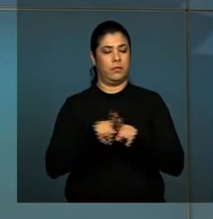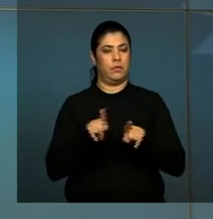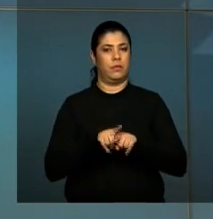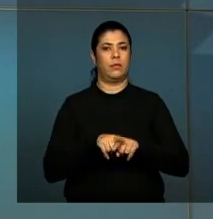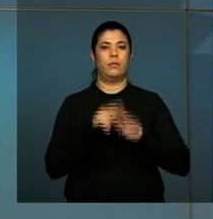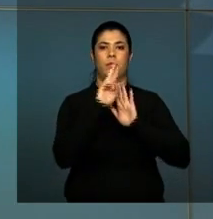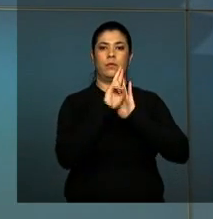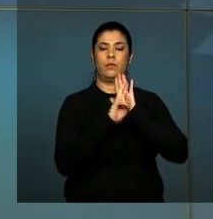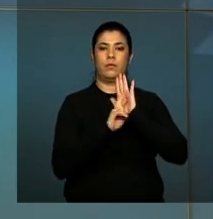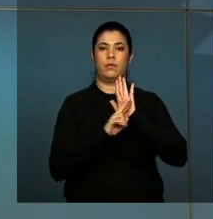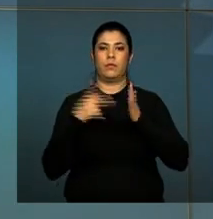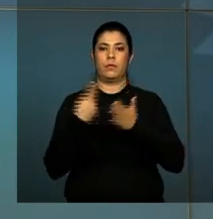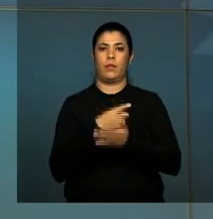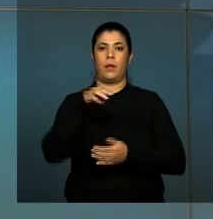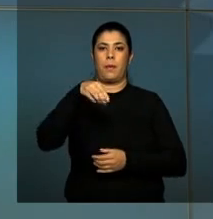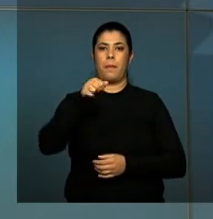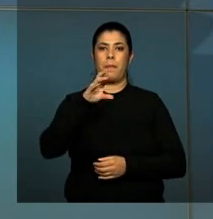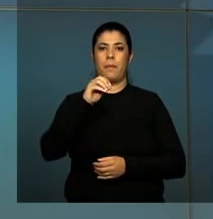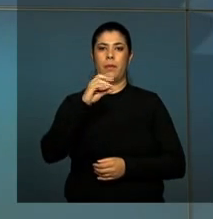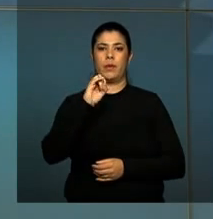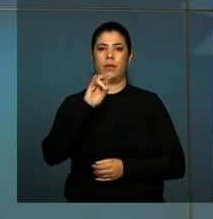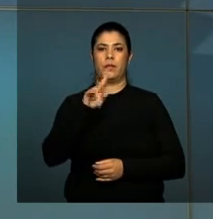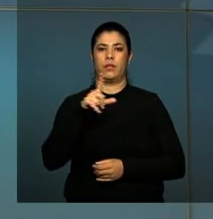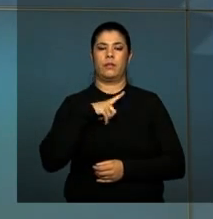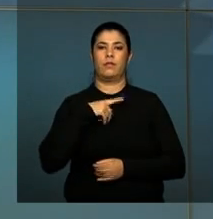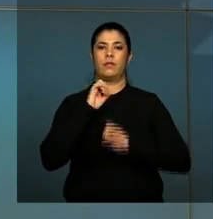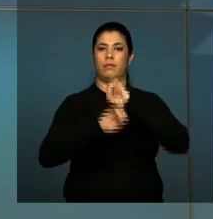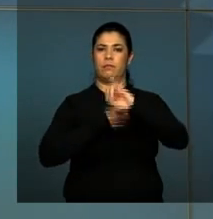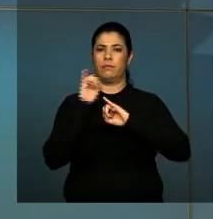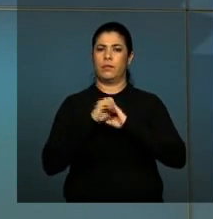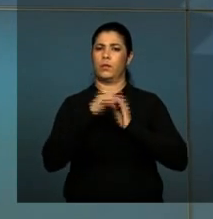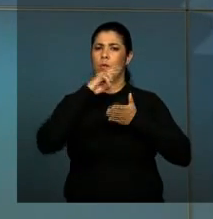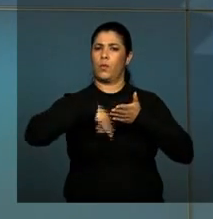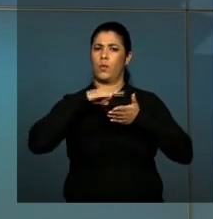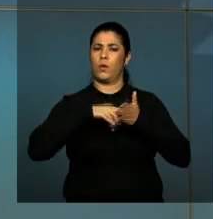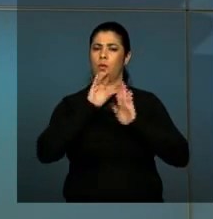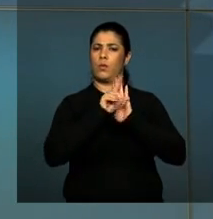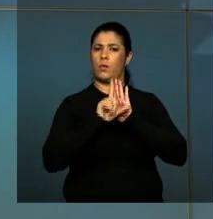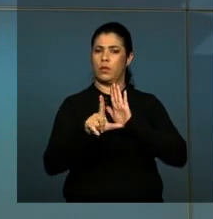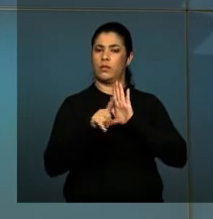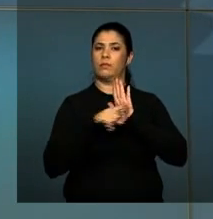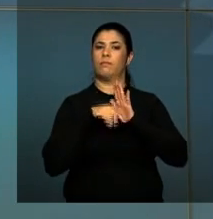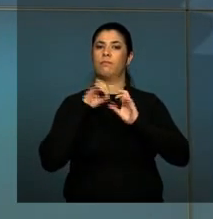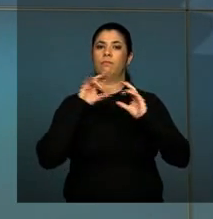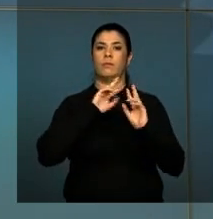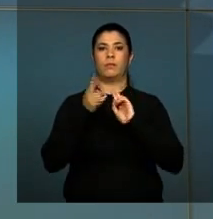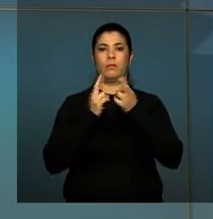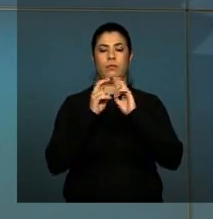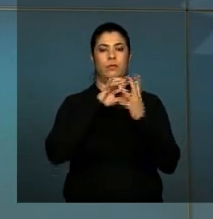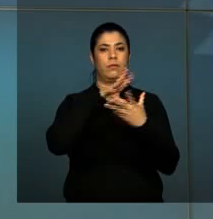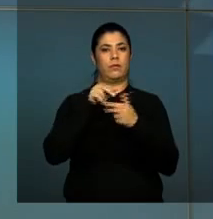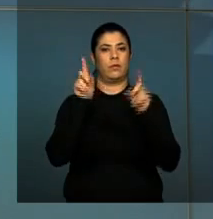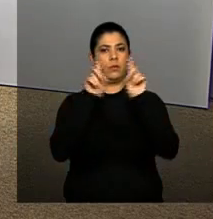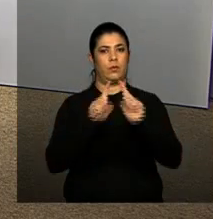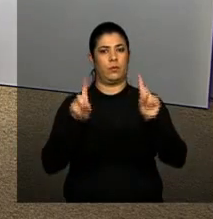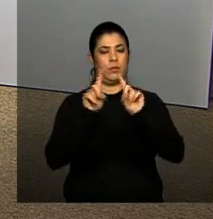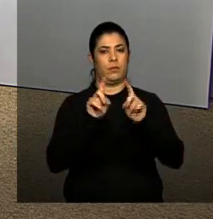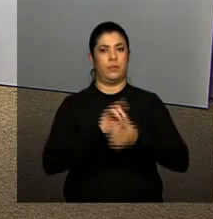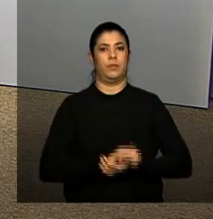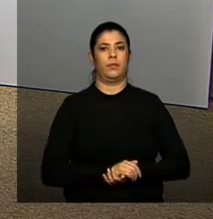regulamentação do marco civil da internet, considerado uma espécie de constituição da rede mundial de computadores.